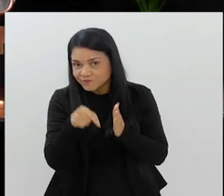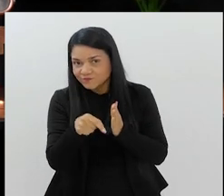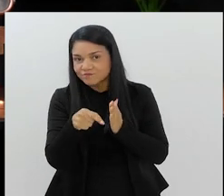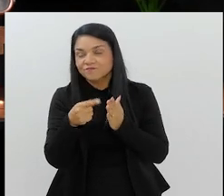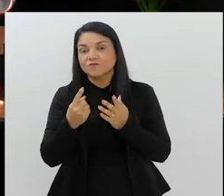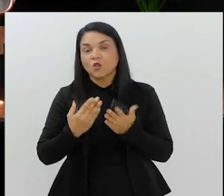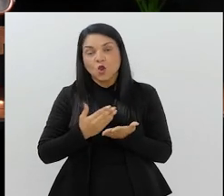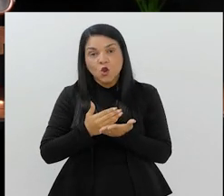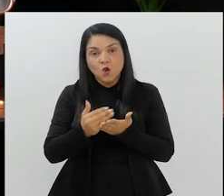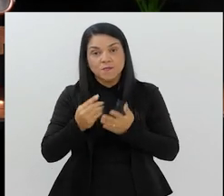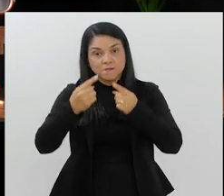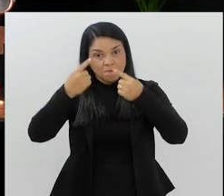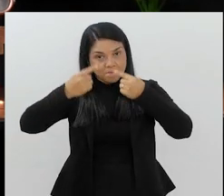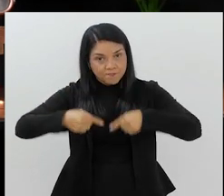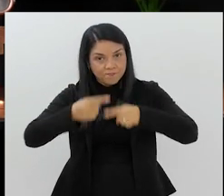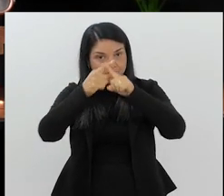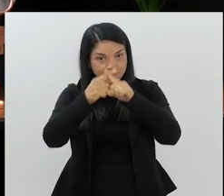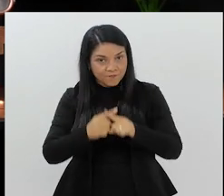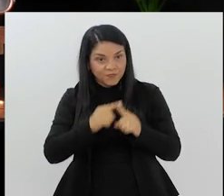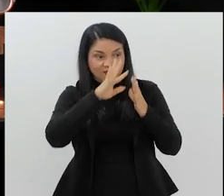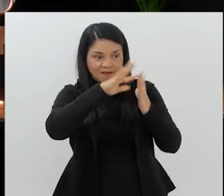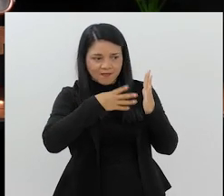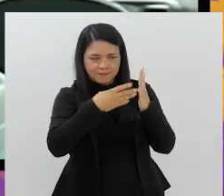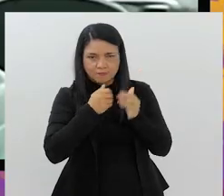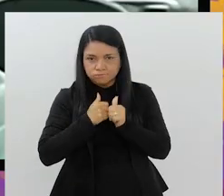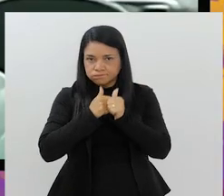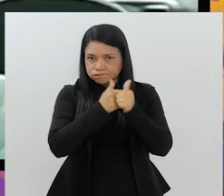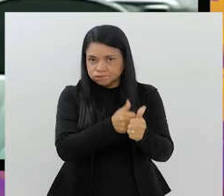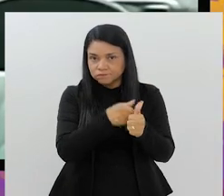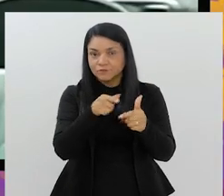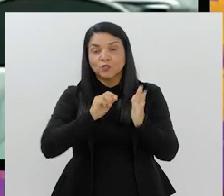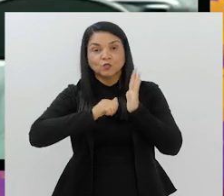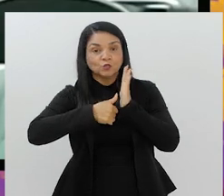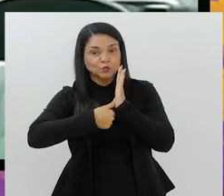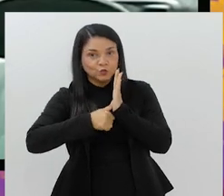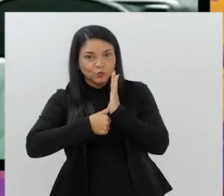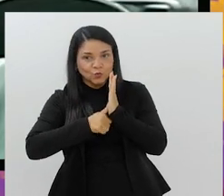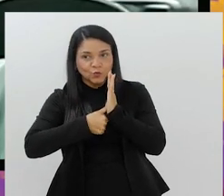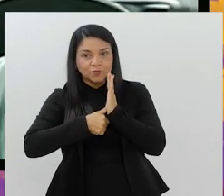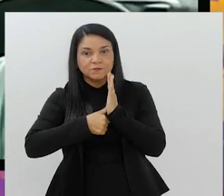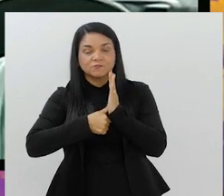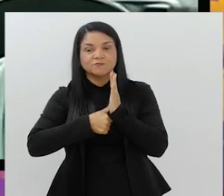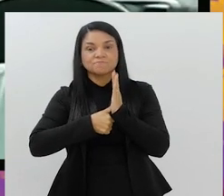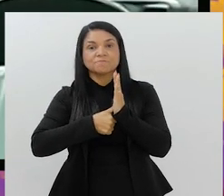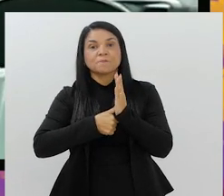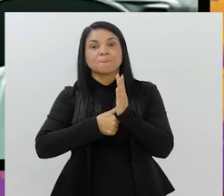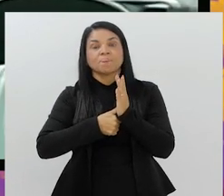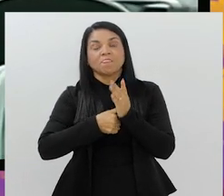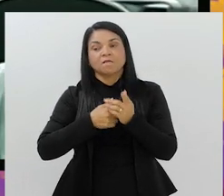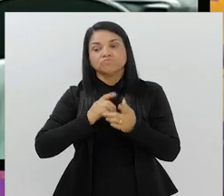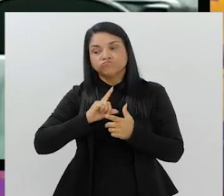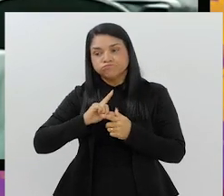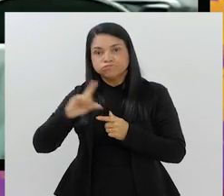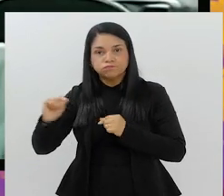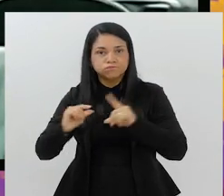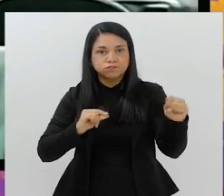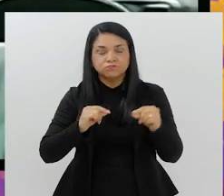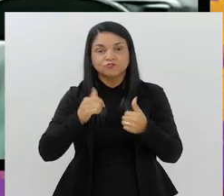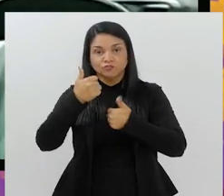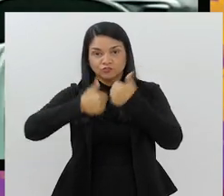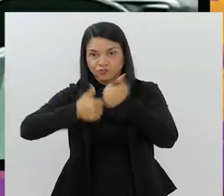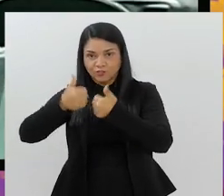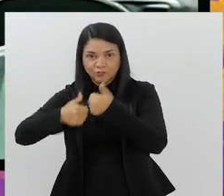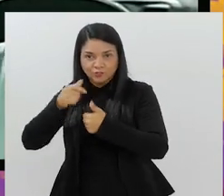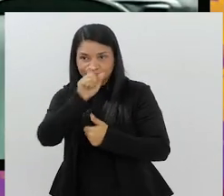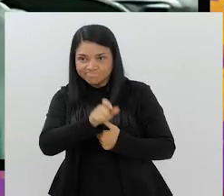começam os campeonatos, quando o calendário é posto em prática e os clubes passam a perder os jogadores, que são convocados